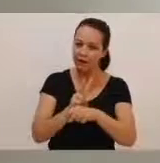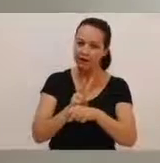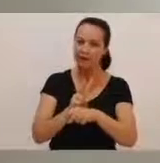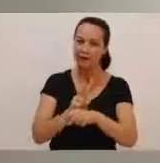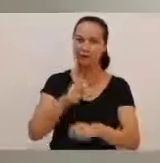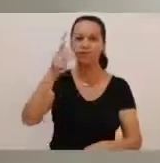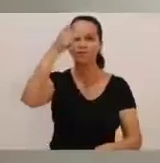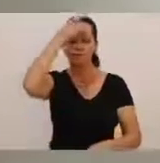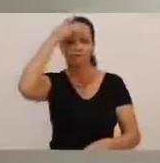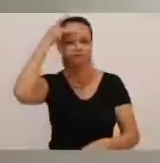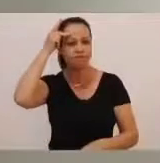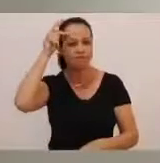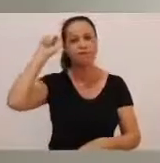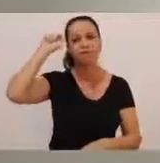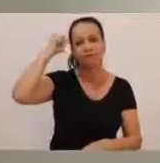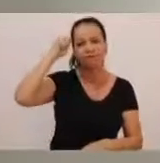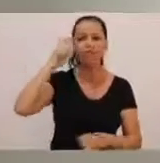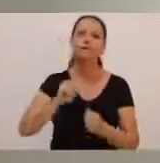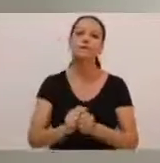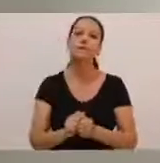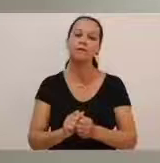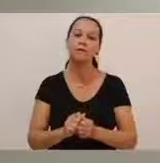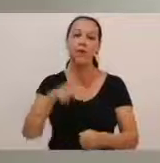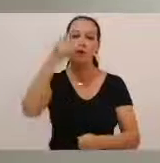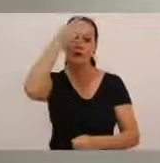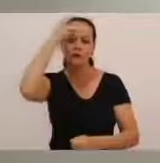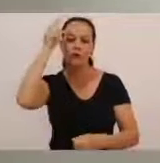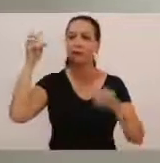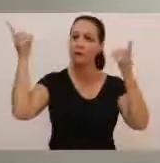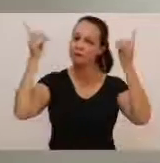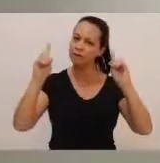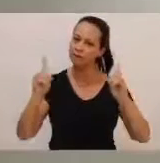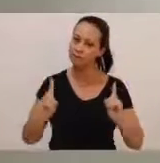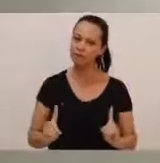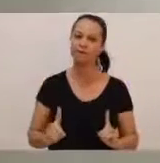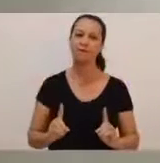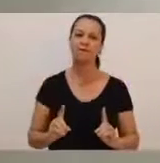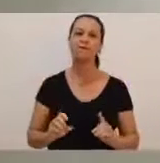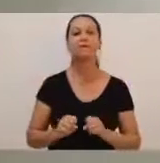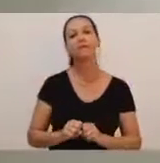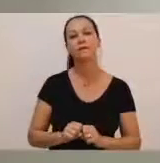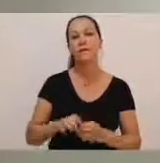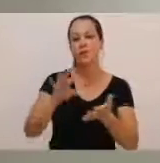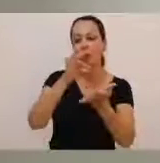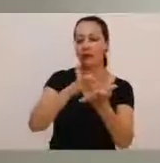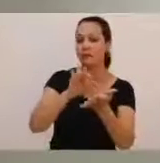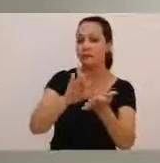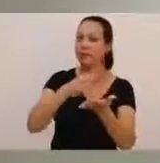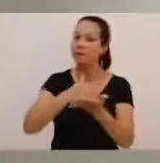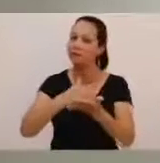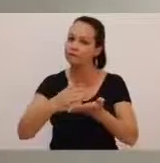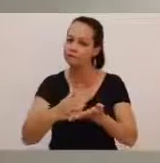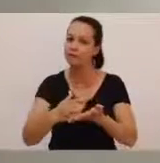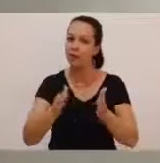vagas para a população negra e as pessoas com deficiência. As